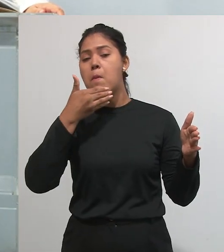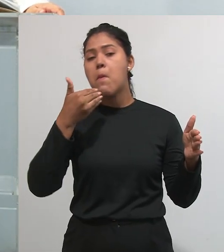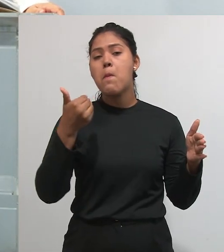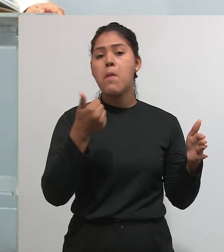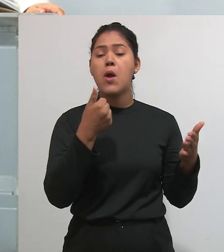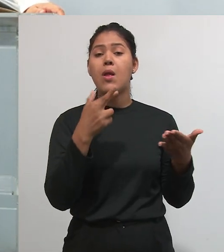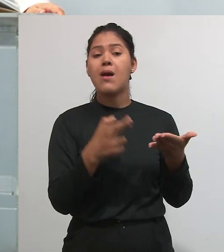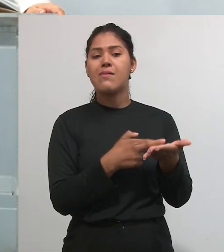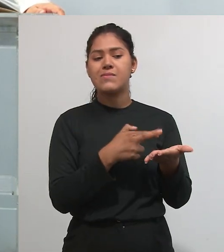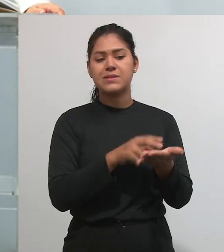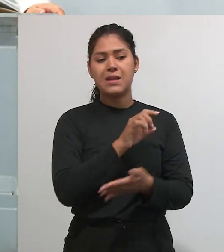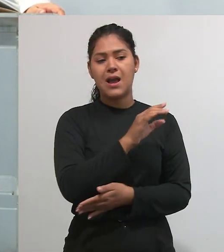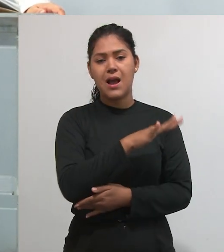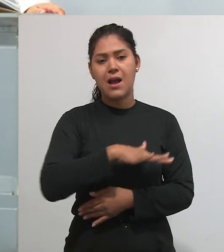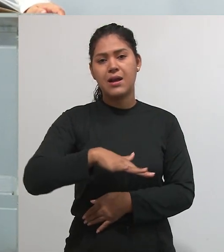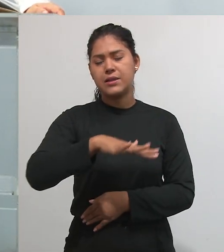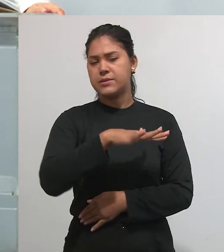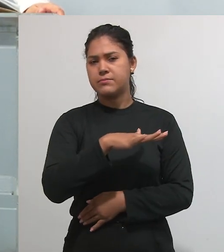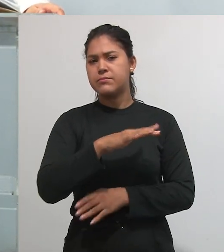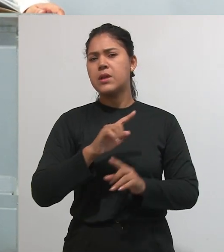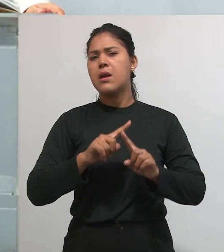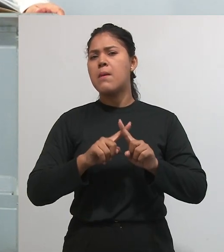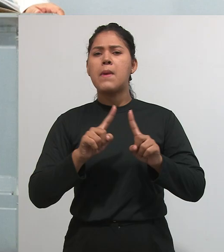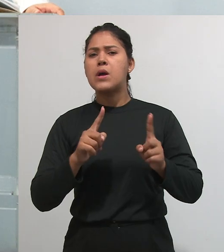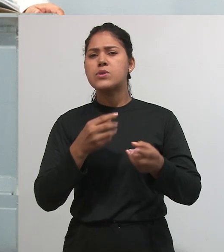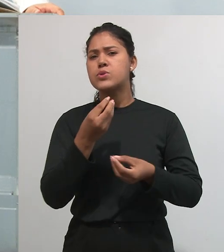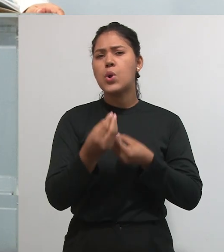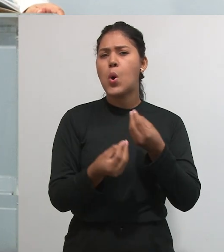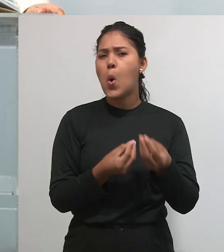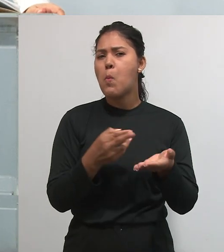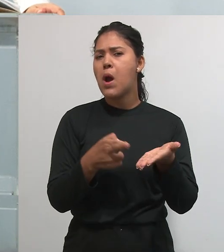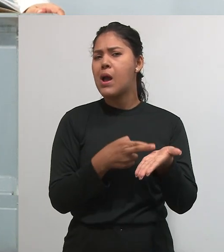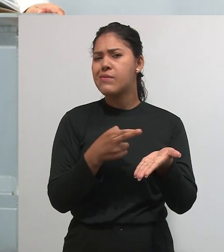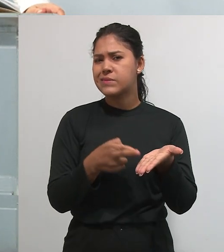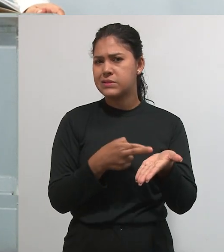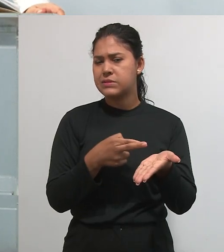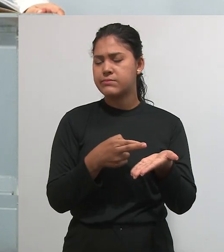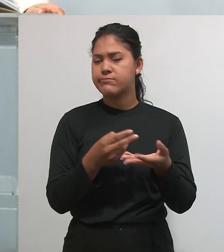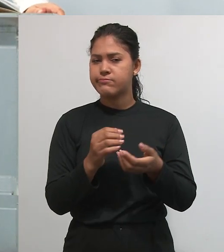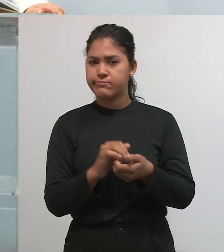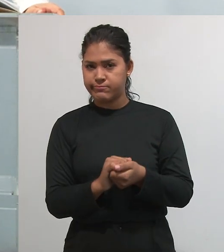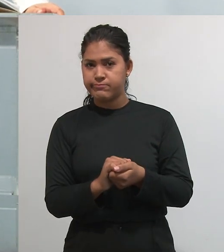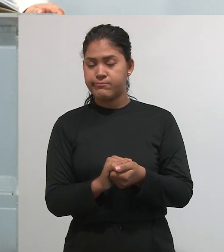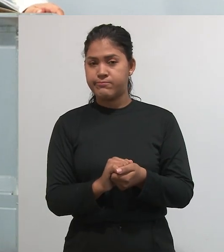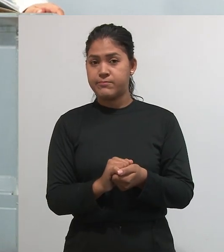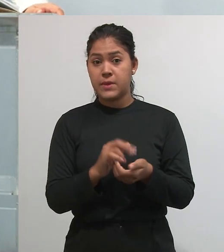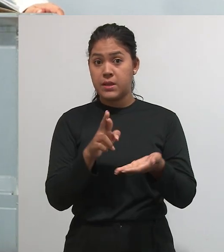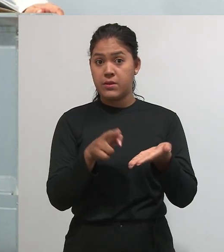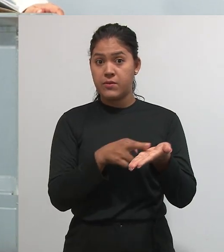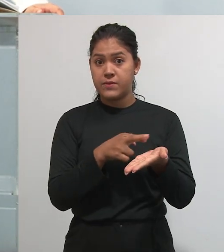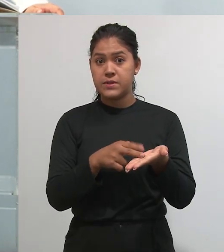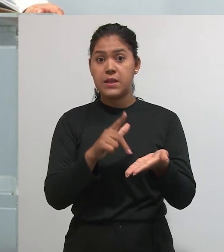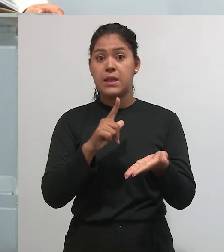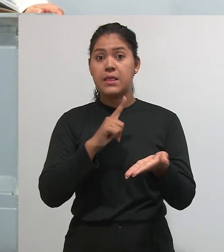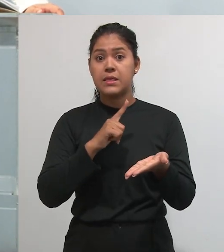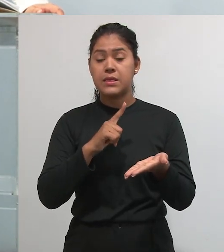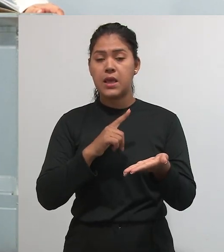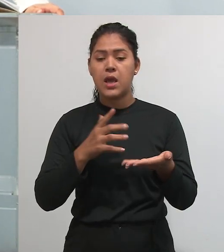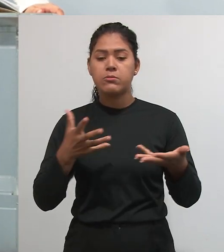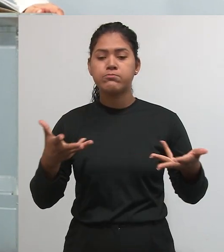as melhores revistas em cada área. Como é que essas revistas são classificadas? Essas revistas são classificadas através